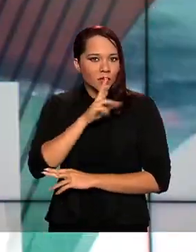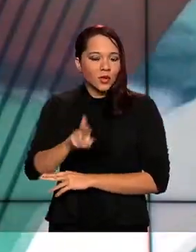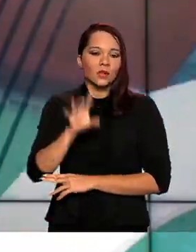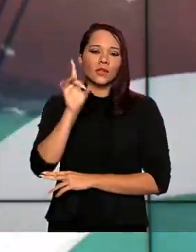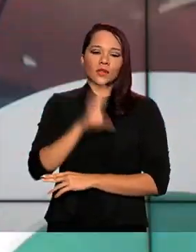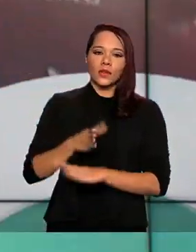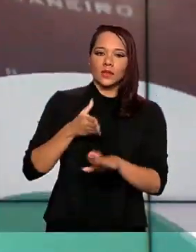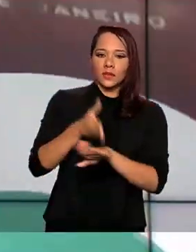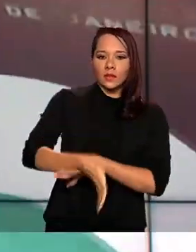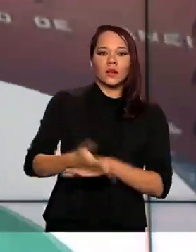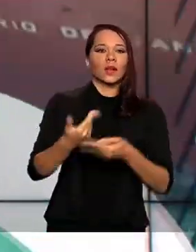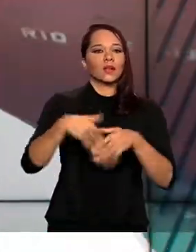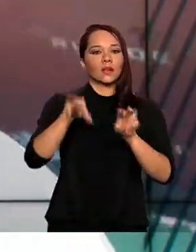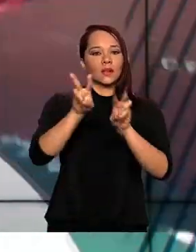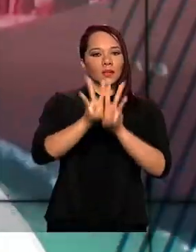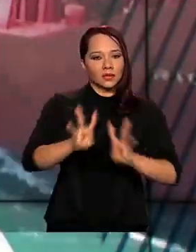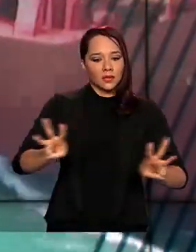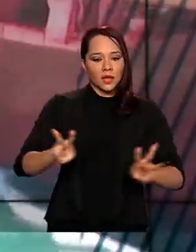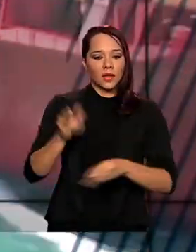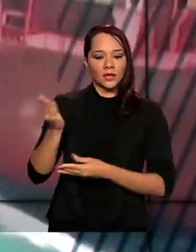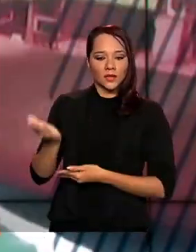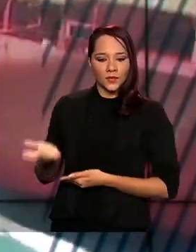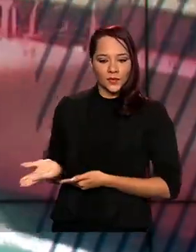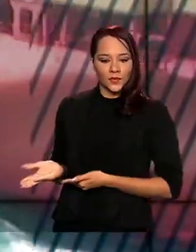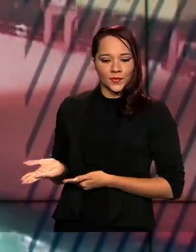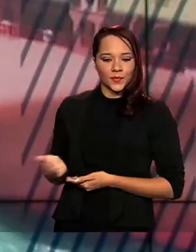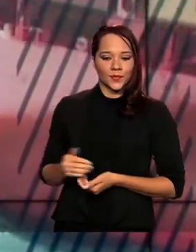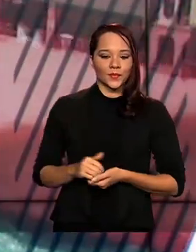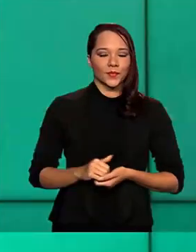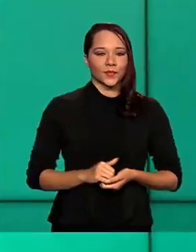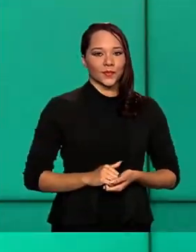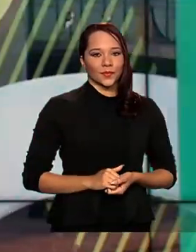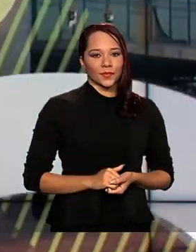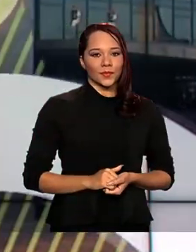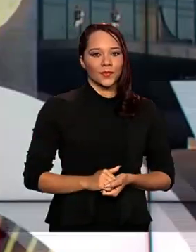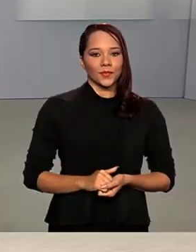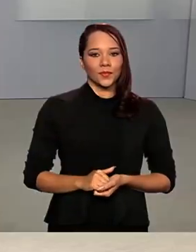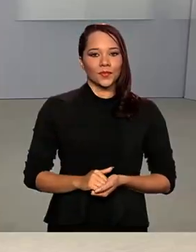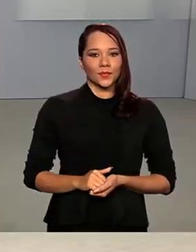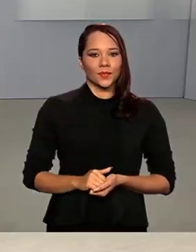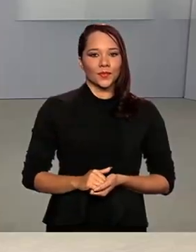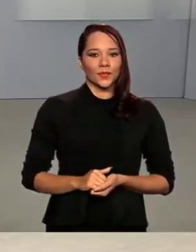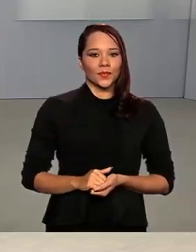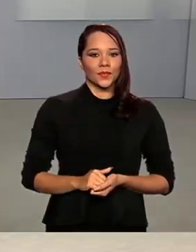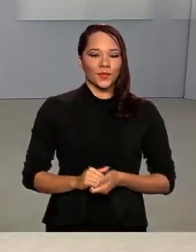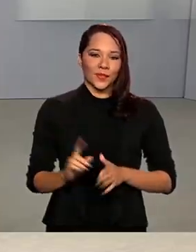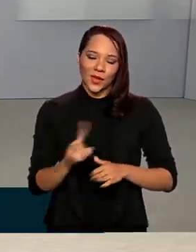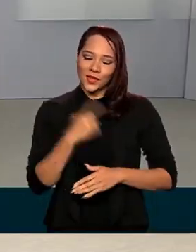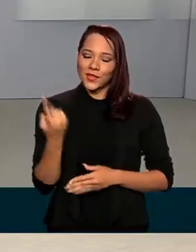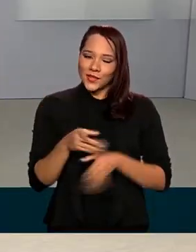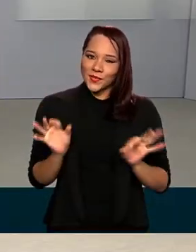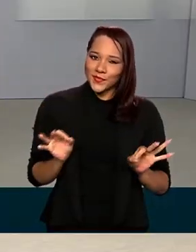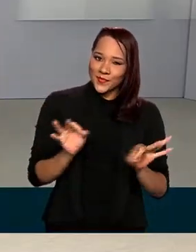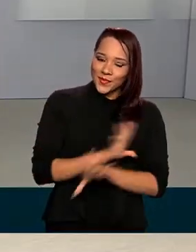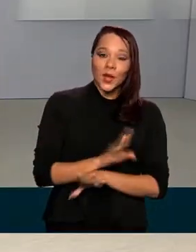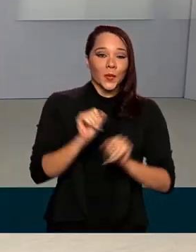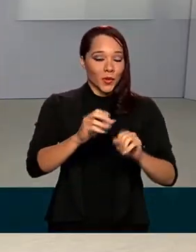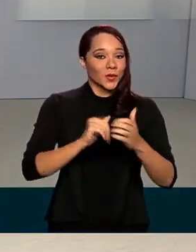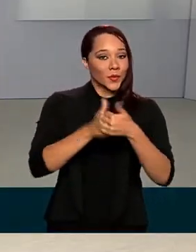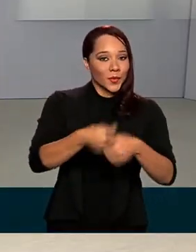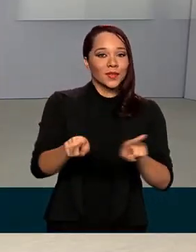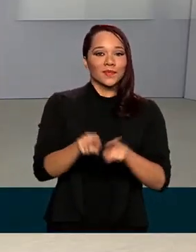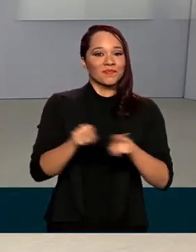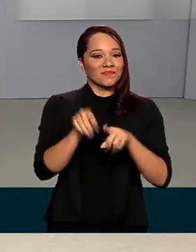basta acessar o site do SISU, sisu.mec.gov.br. A gente fica por aqui, você pode nos